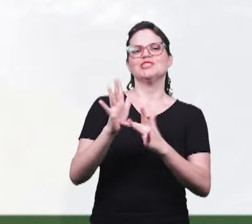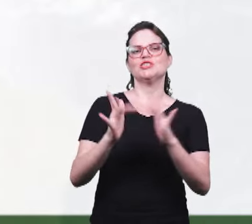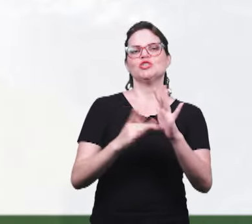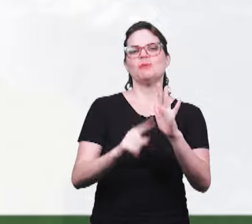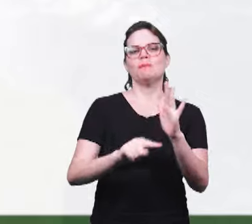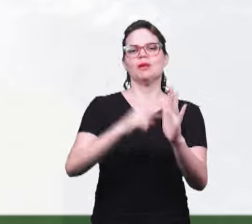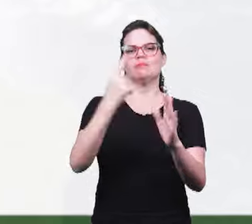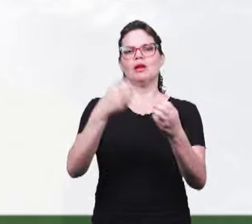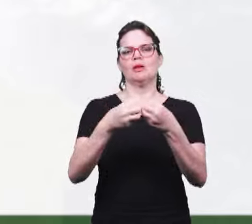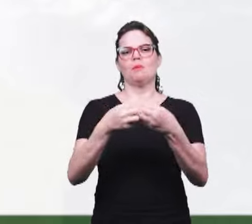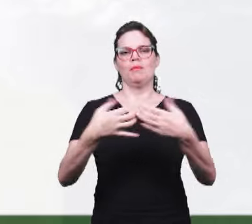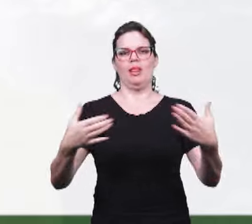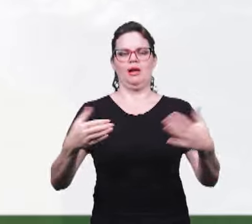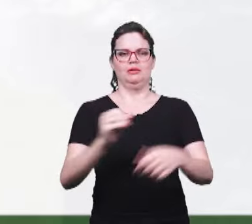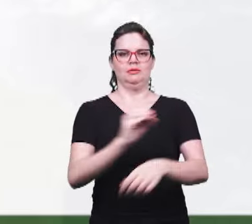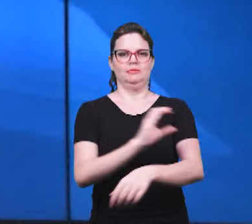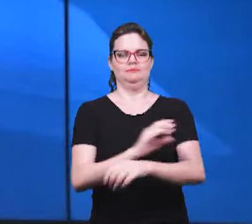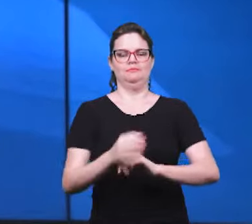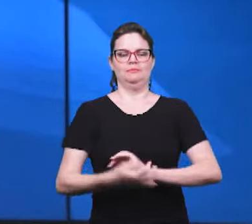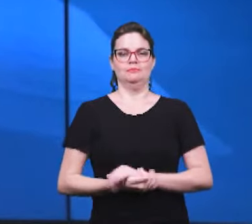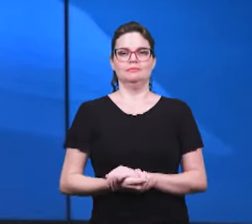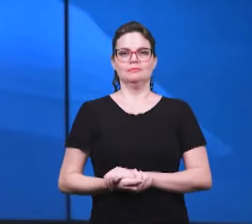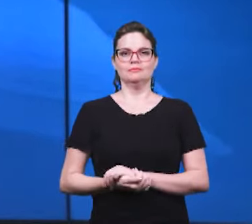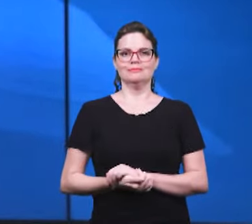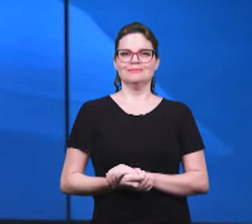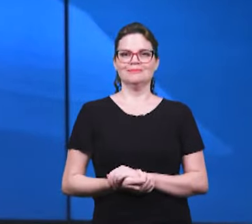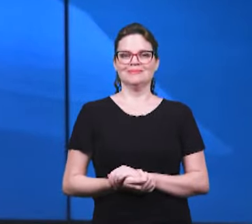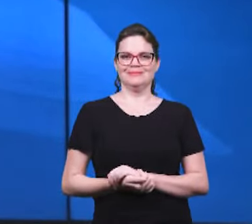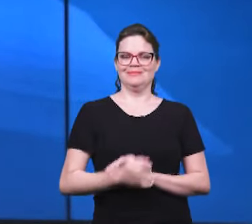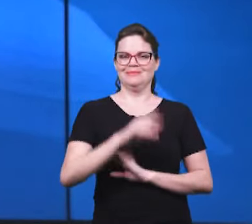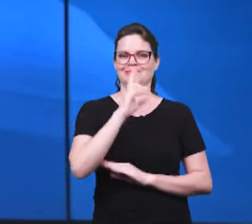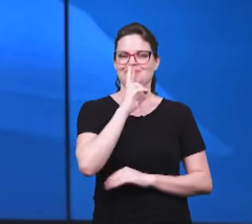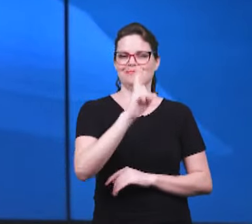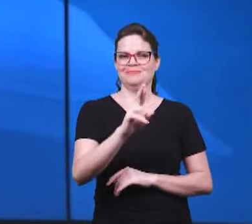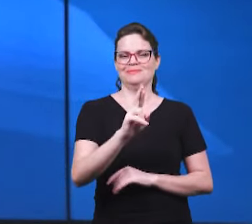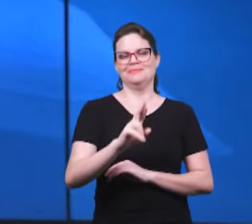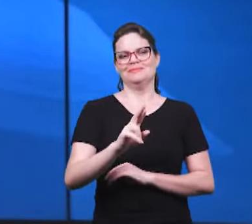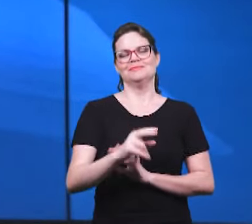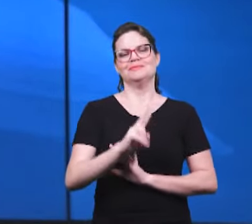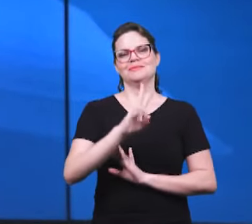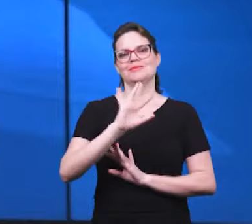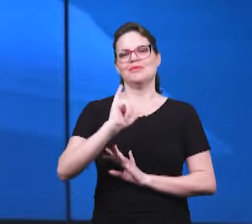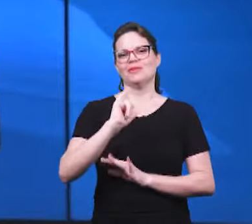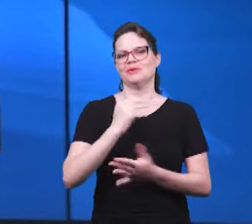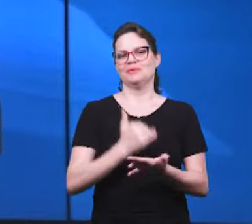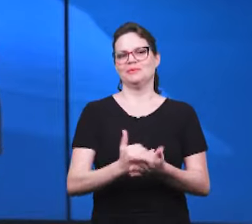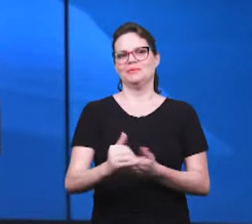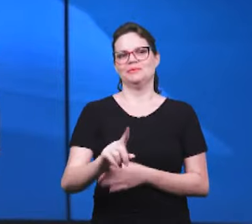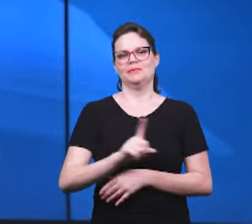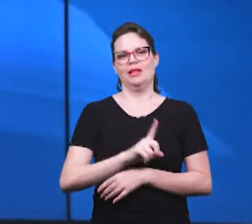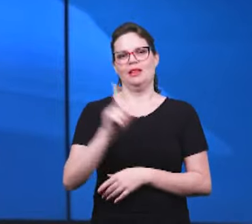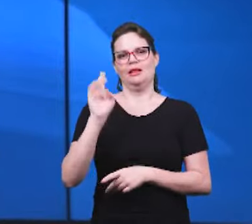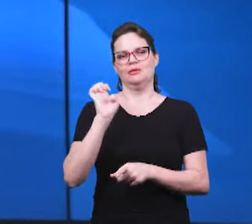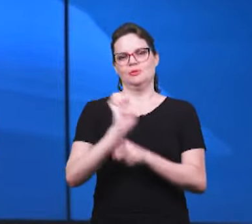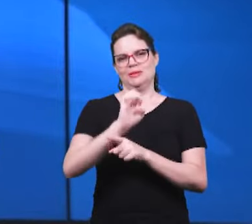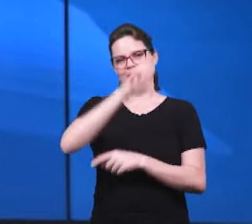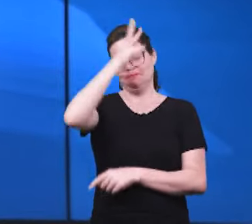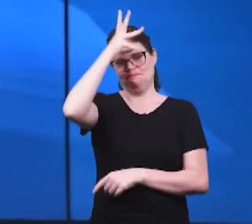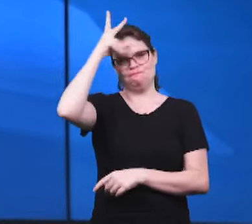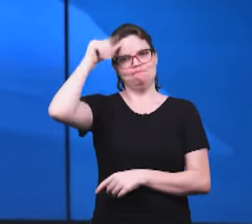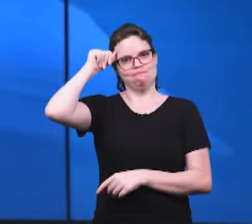principiou seus sinais essas respostas nós obteremos inicialmente uma resposta lá do estado do